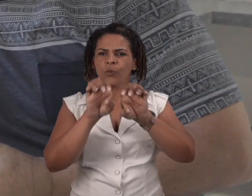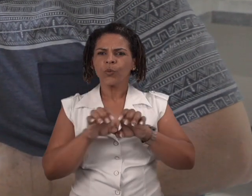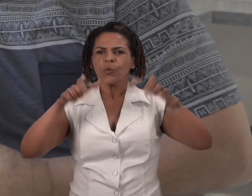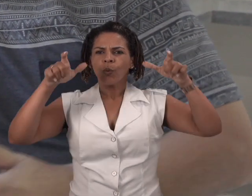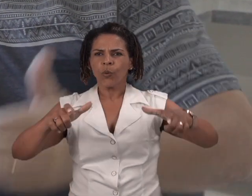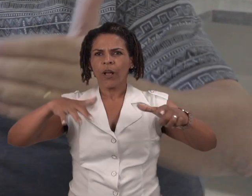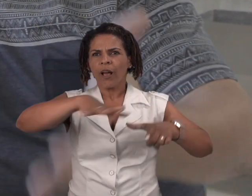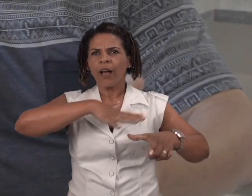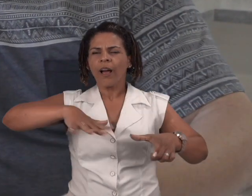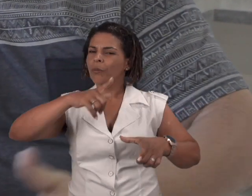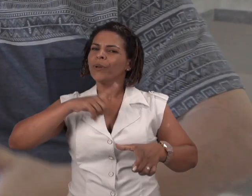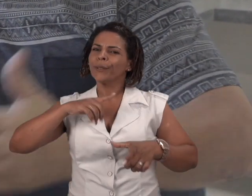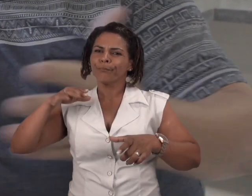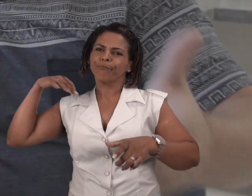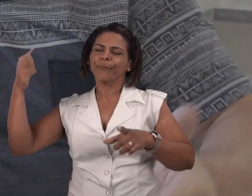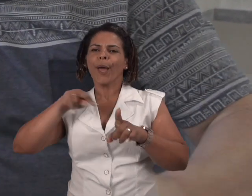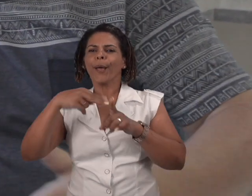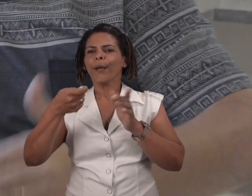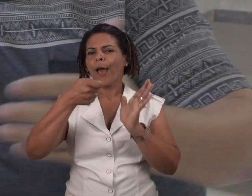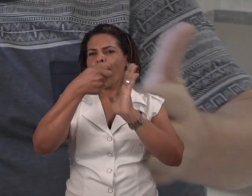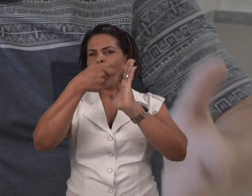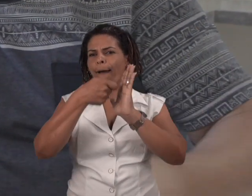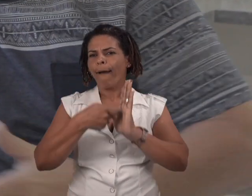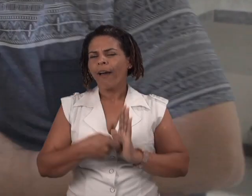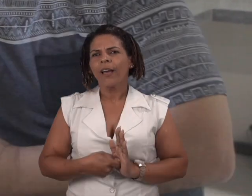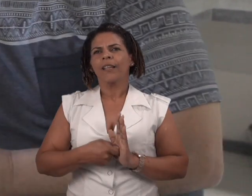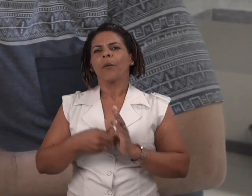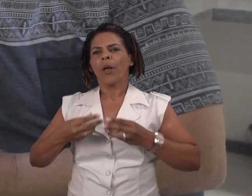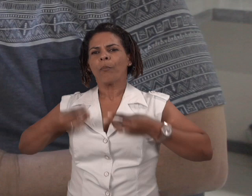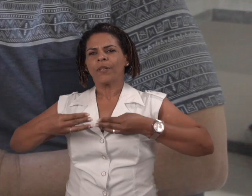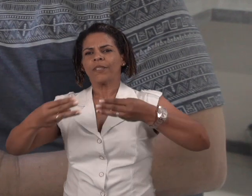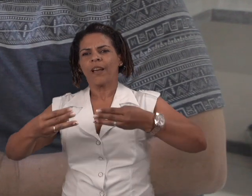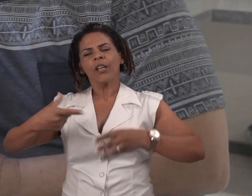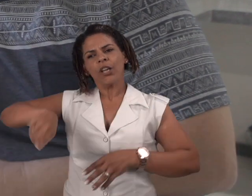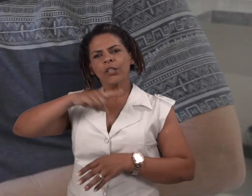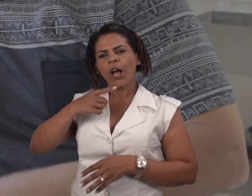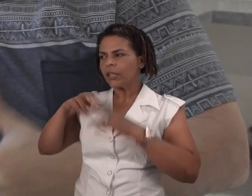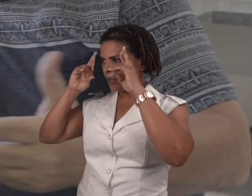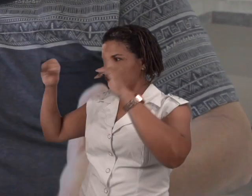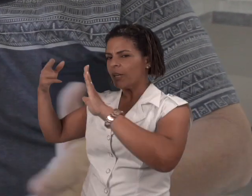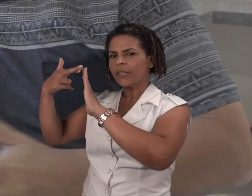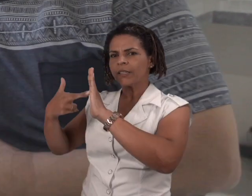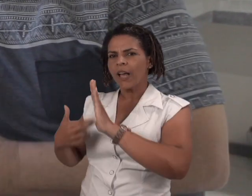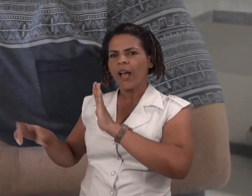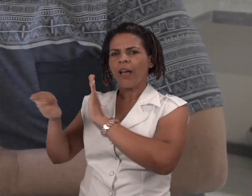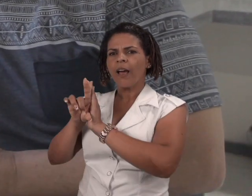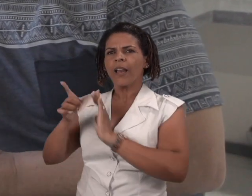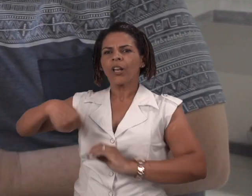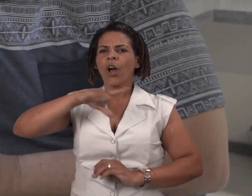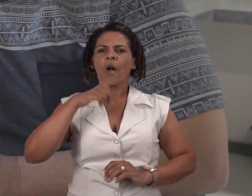porque como são produtos que ainda não estão no mercado, tem uma série de exigências de acompanhamento por parte do Ministério. E nós, atendendo